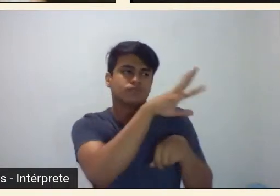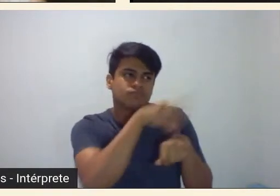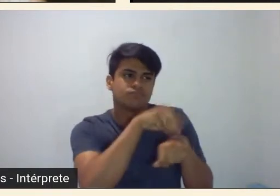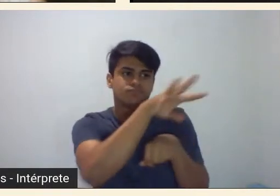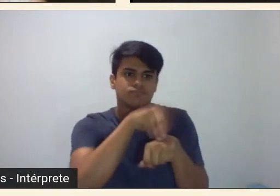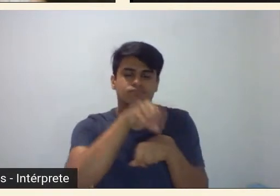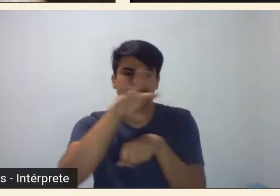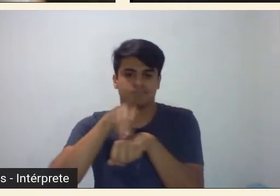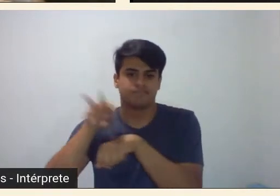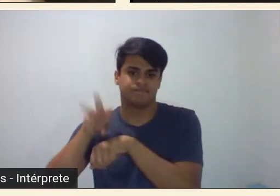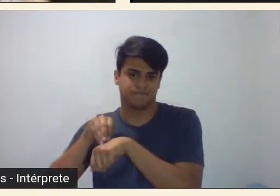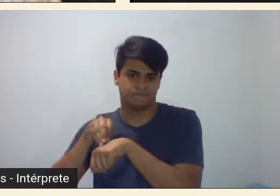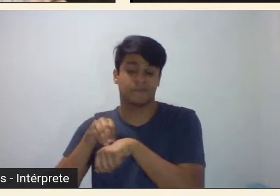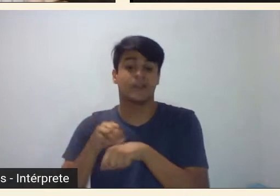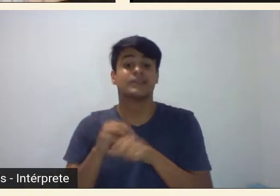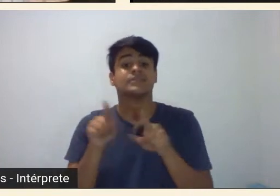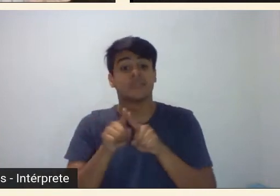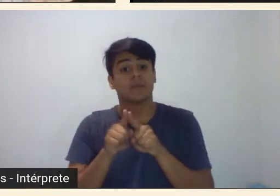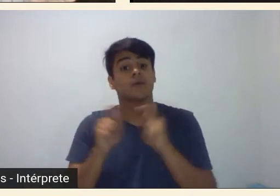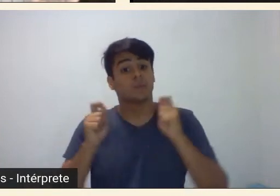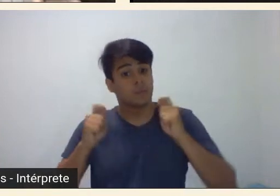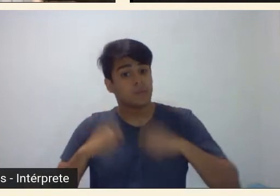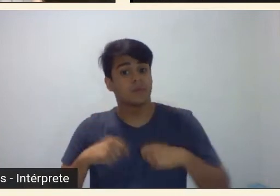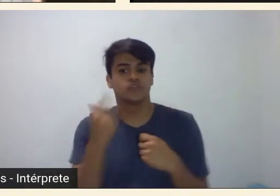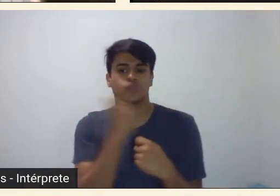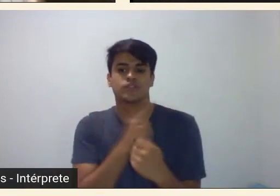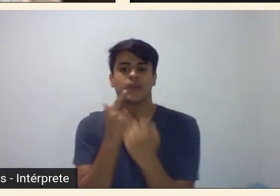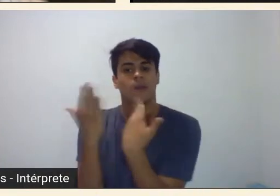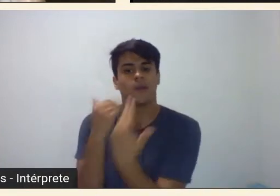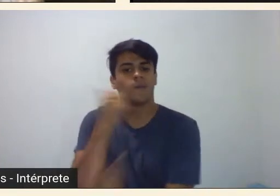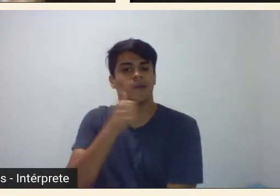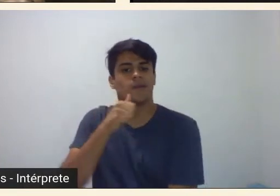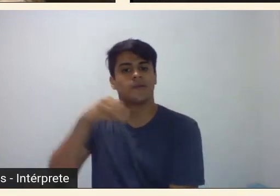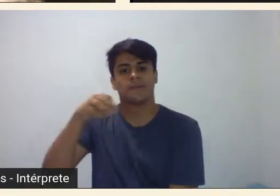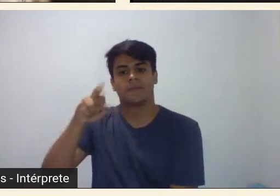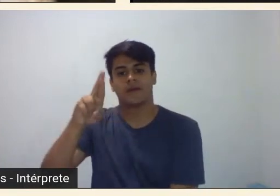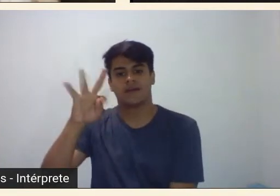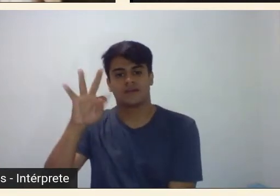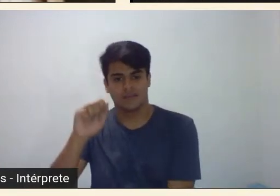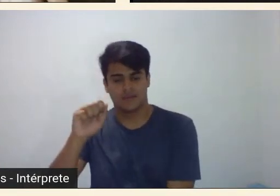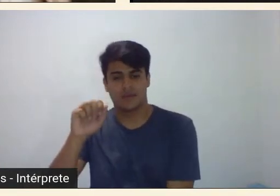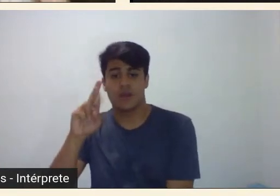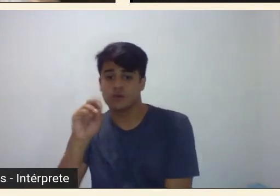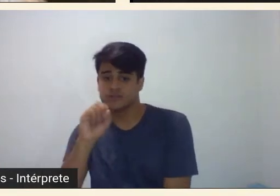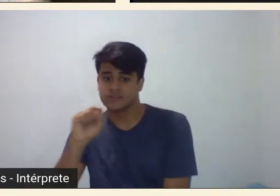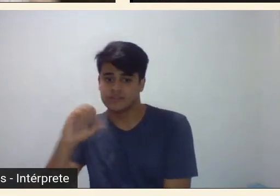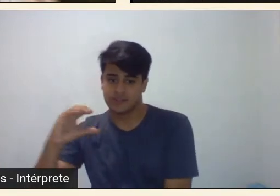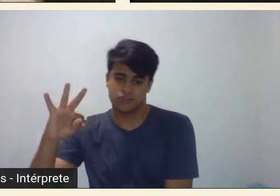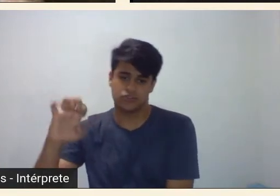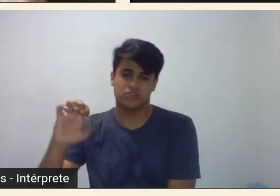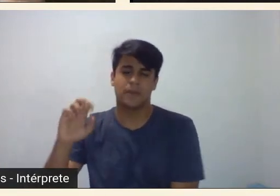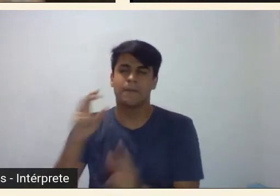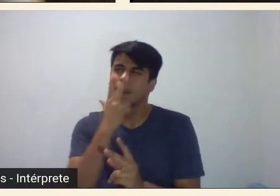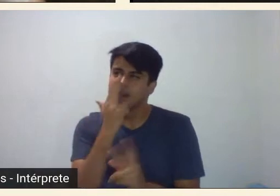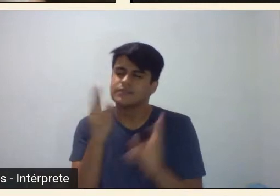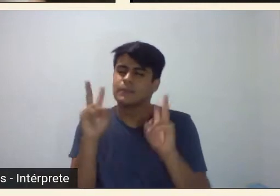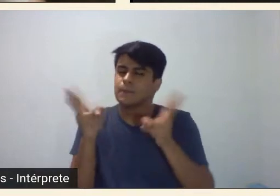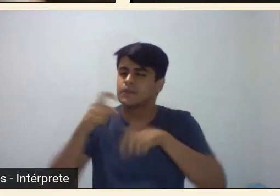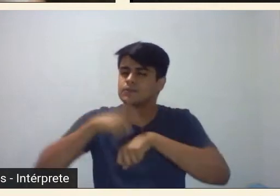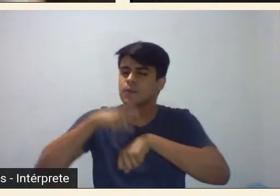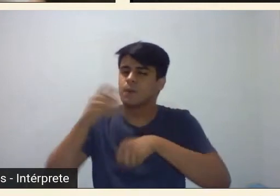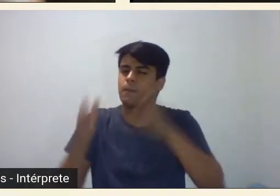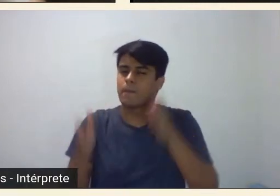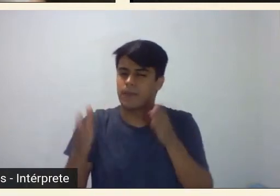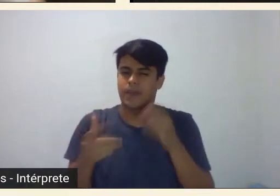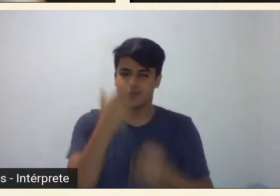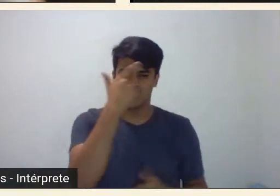pude também nessa época dialogar com a Marta Rossetti que desenvolveu a partir quase que da mesma época em que eu comecei a fazer